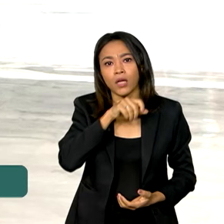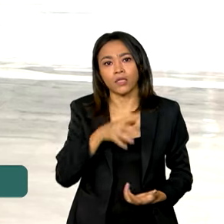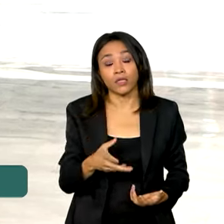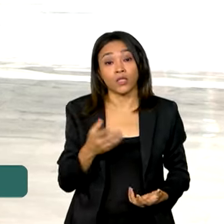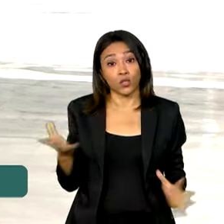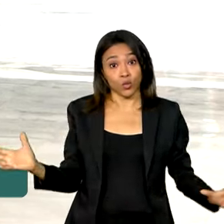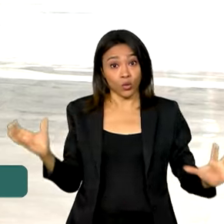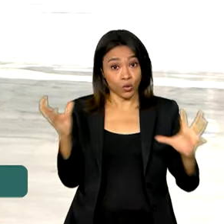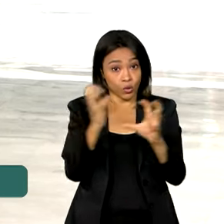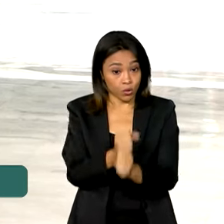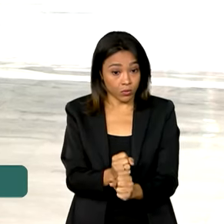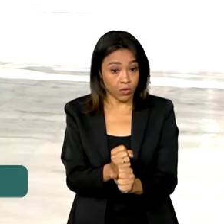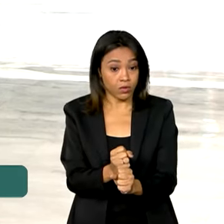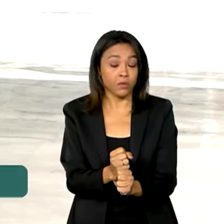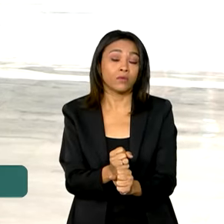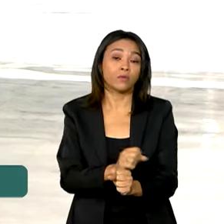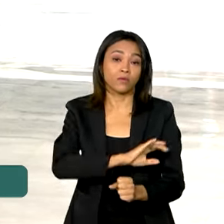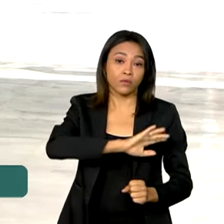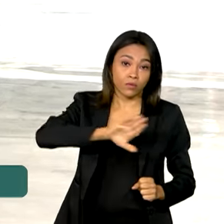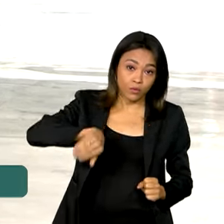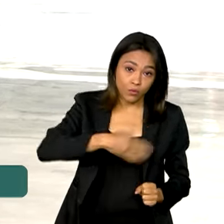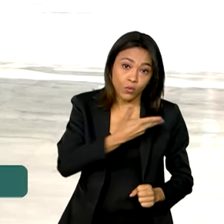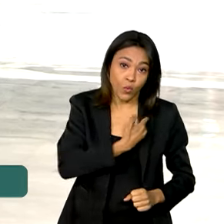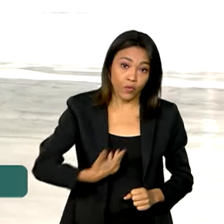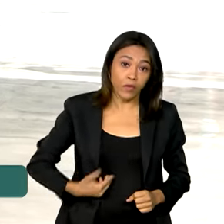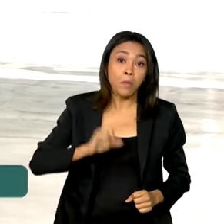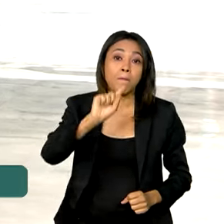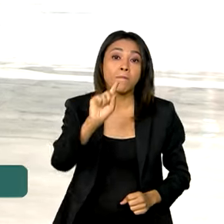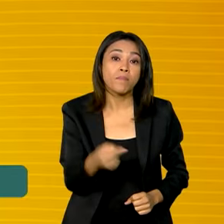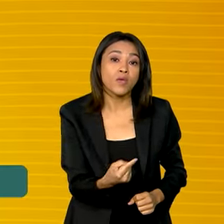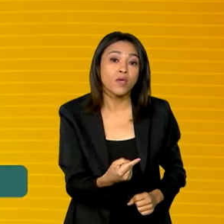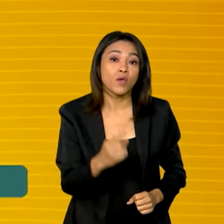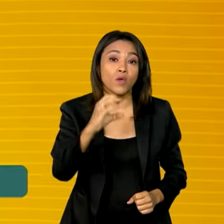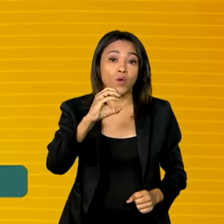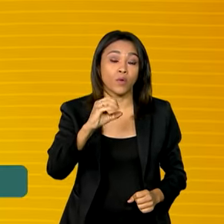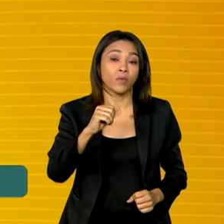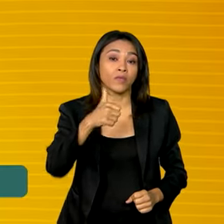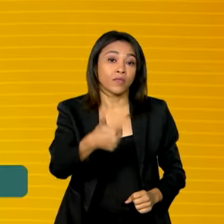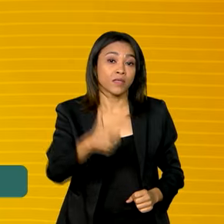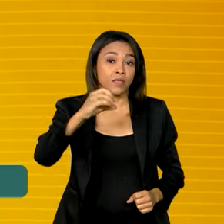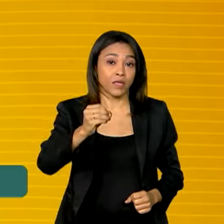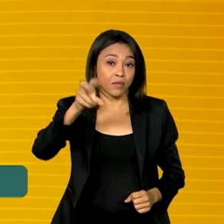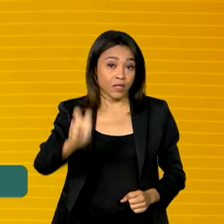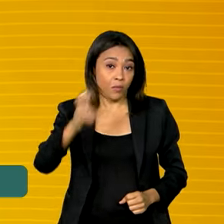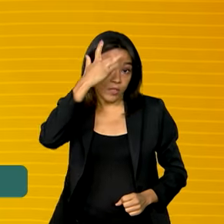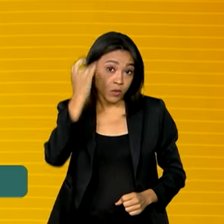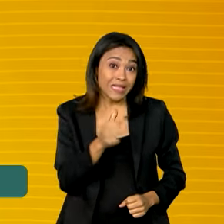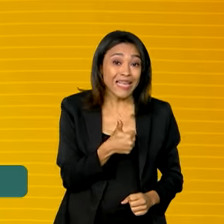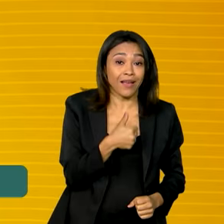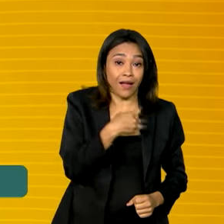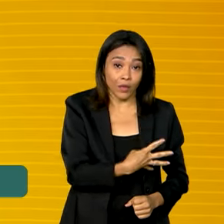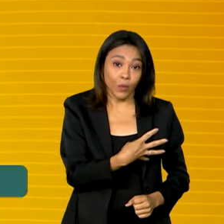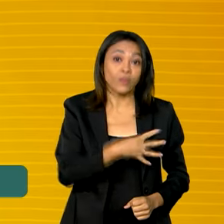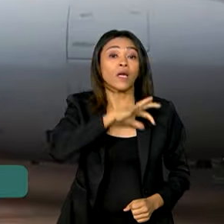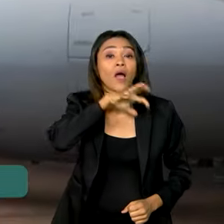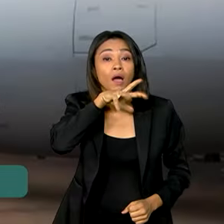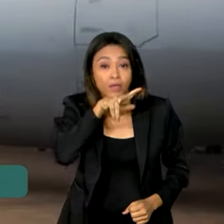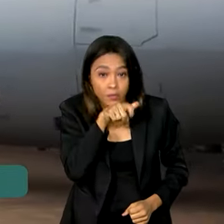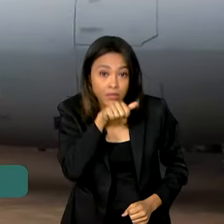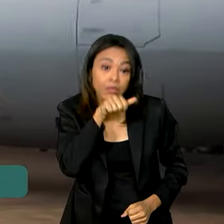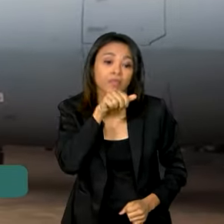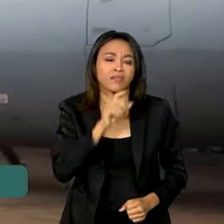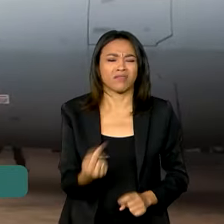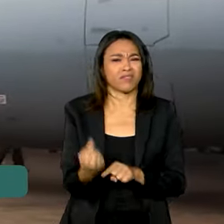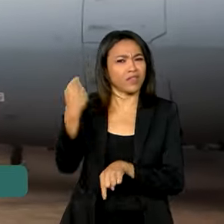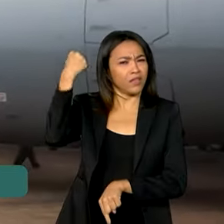governo federal já repatriou 1.105 pessoas e 14 animais de estimação, desde o